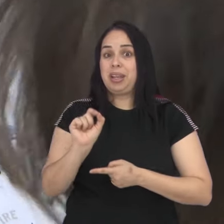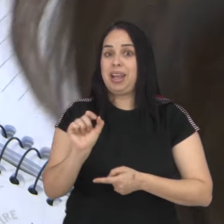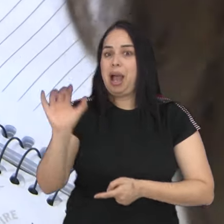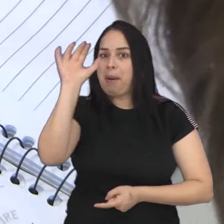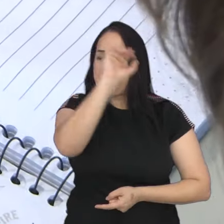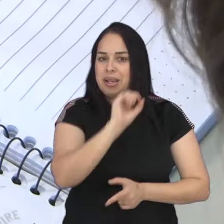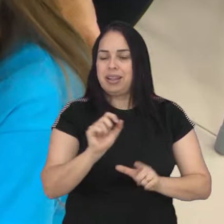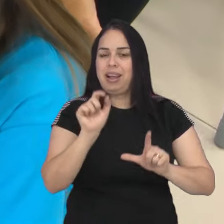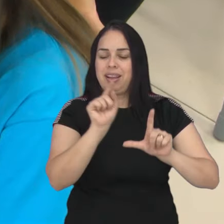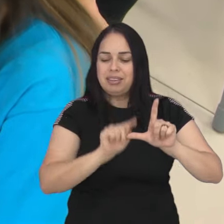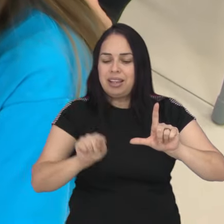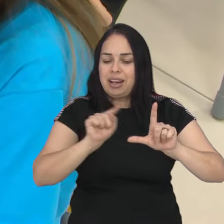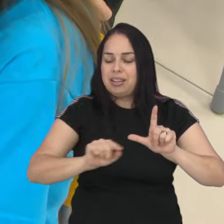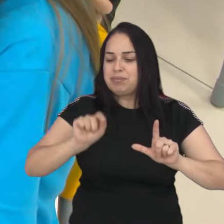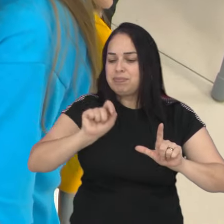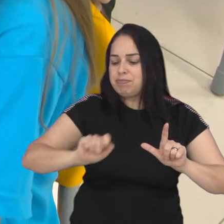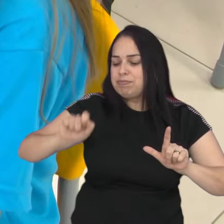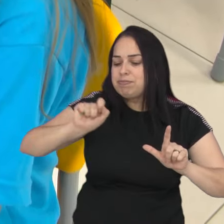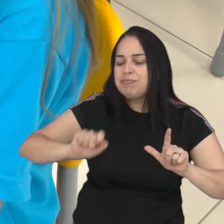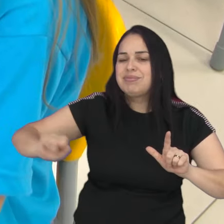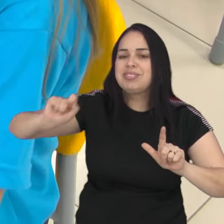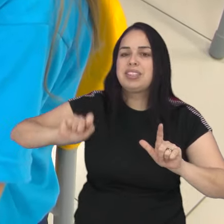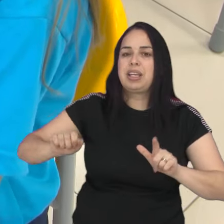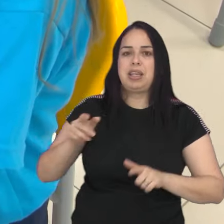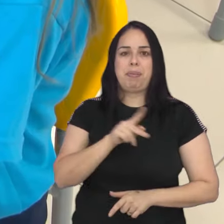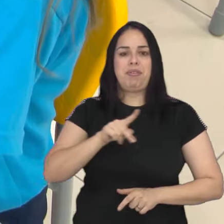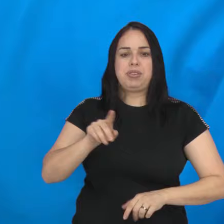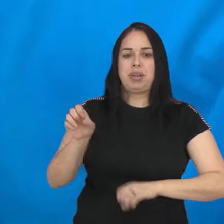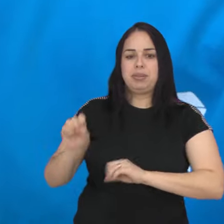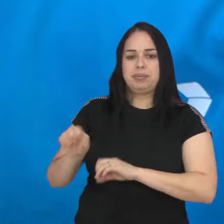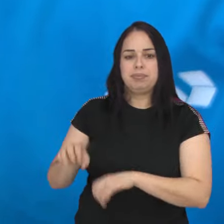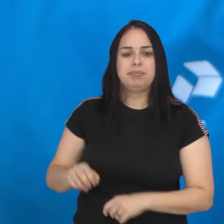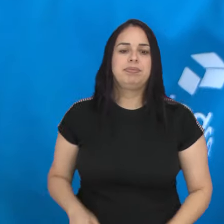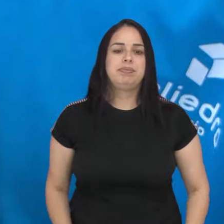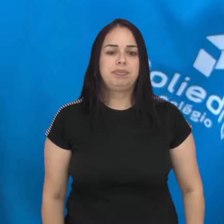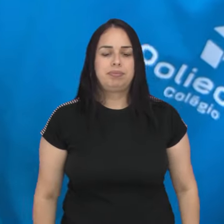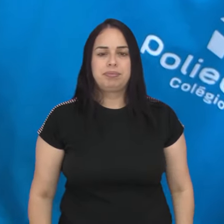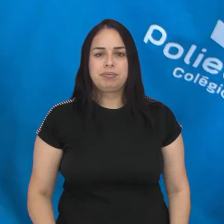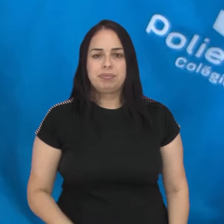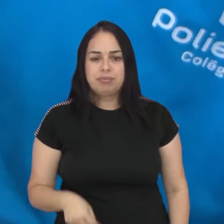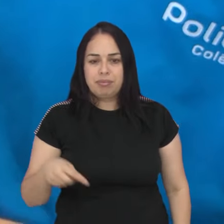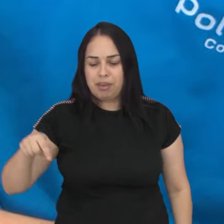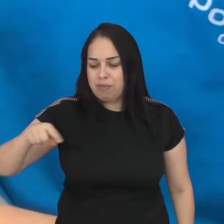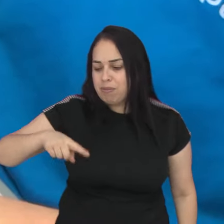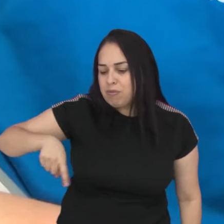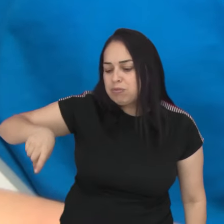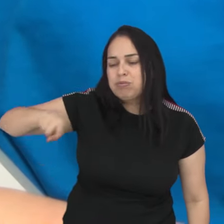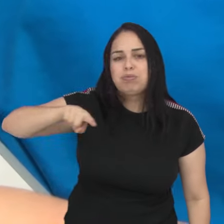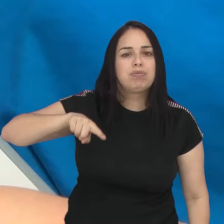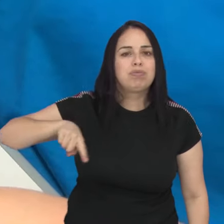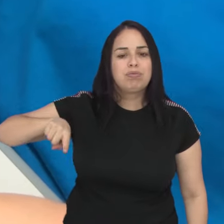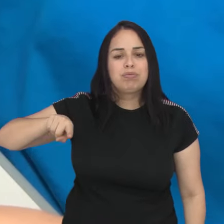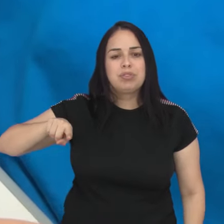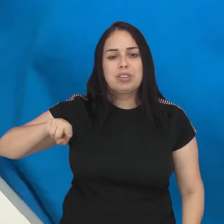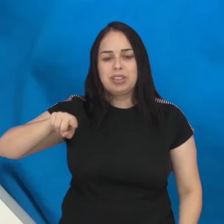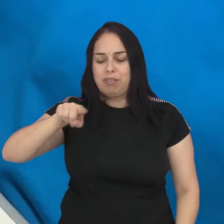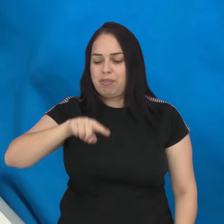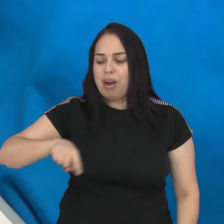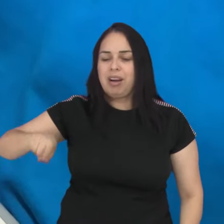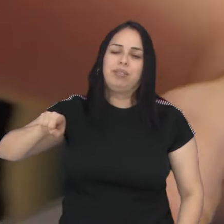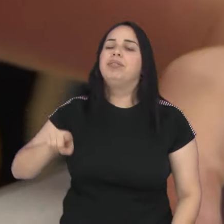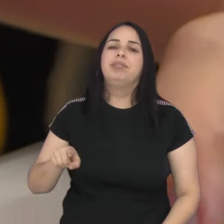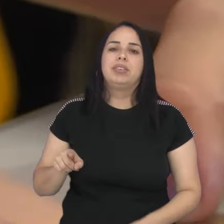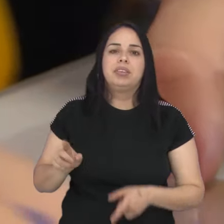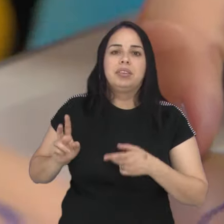letras cursivas. A professora auxilia a cada momento. Faz, volta, junta